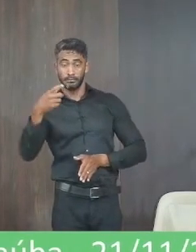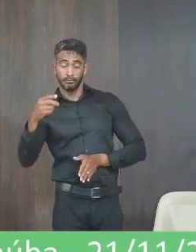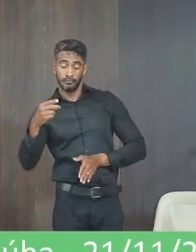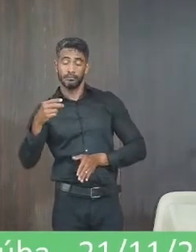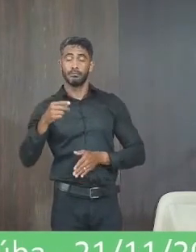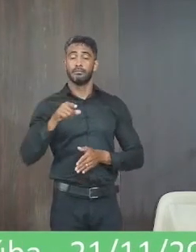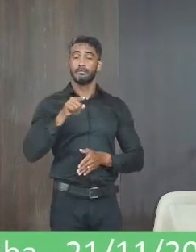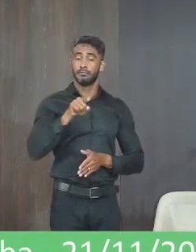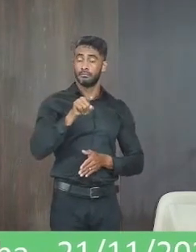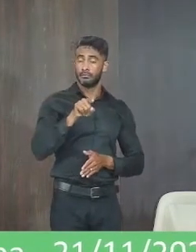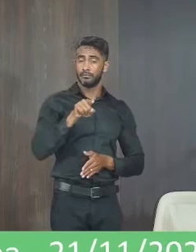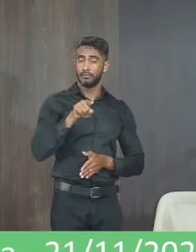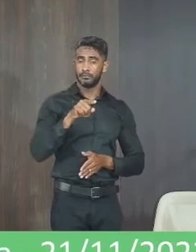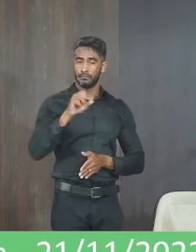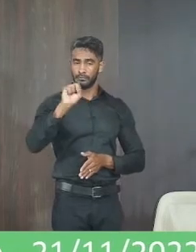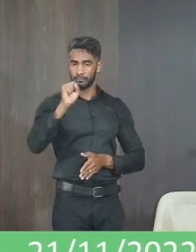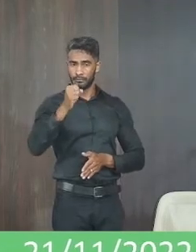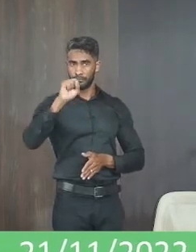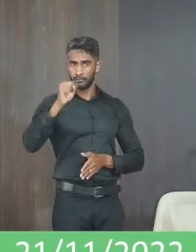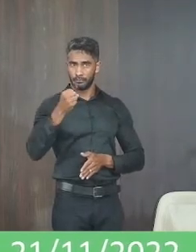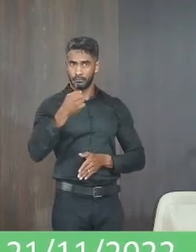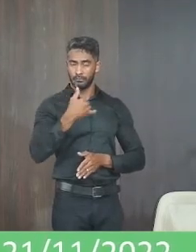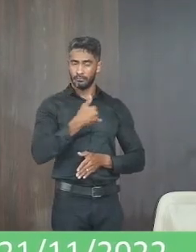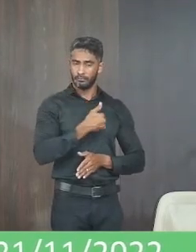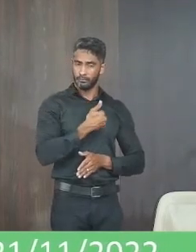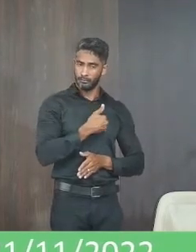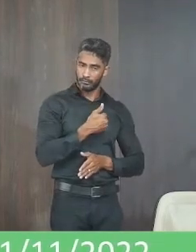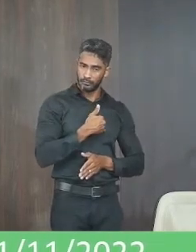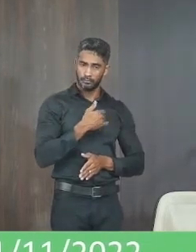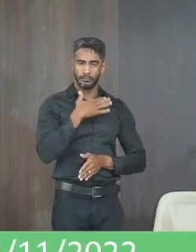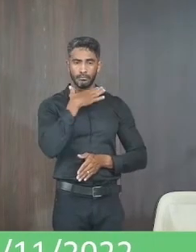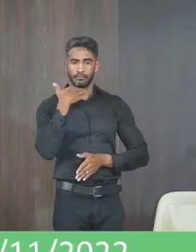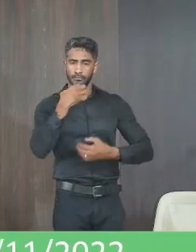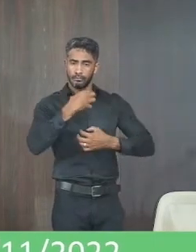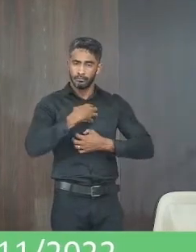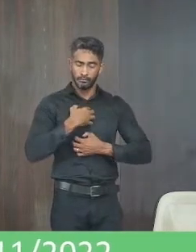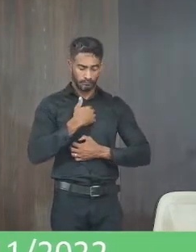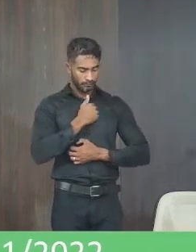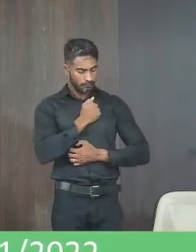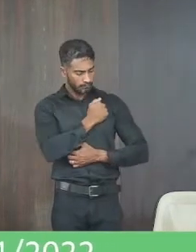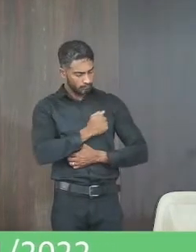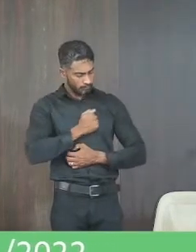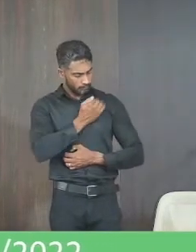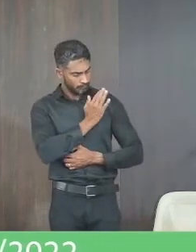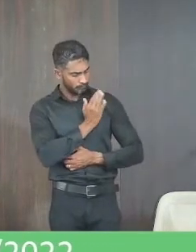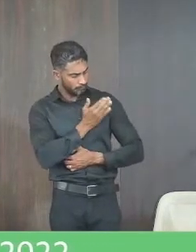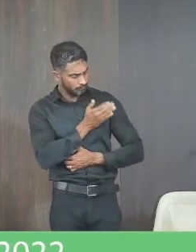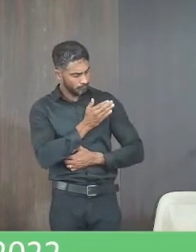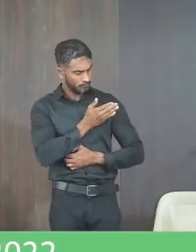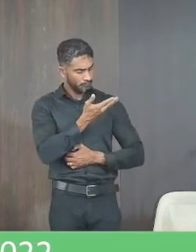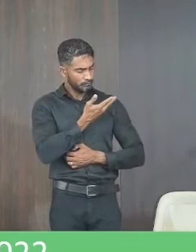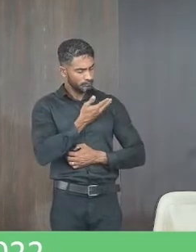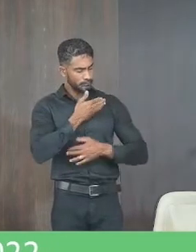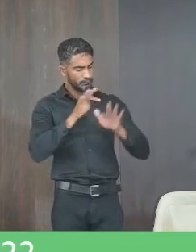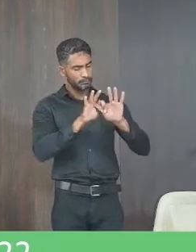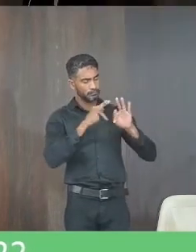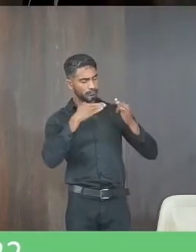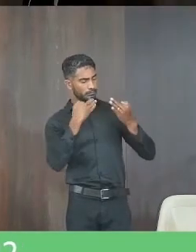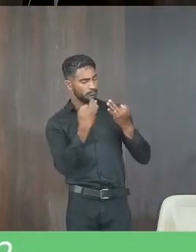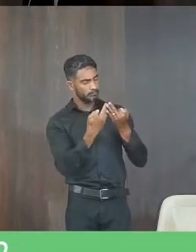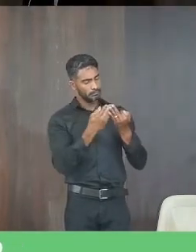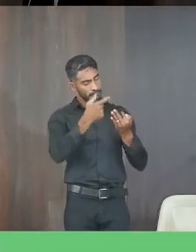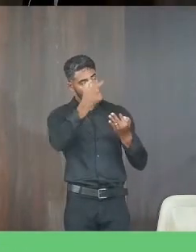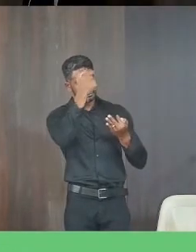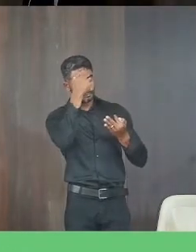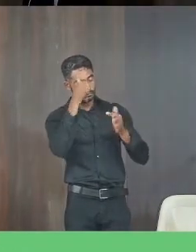aos 88 anos de idade partiu deixando saudades nos corações dos amigos e familiares requer que seja